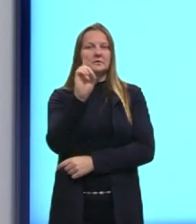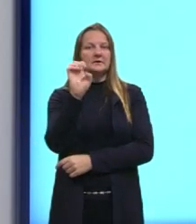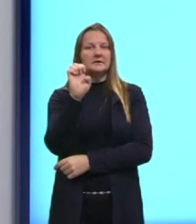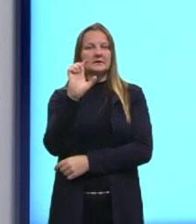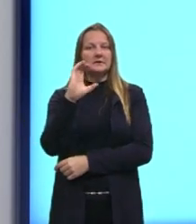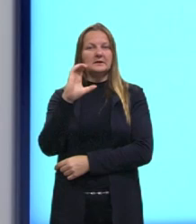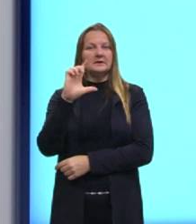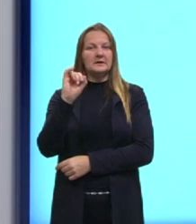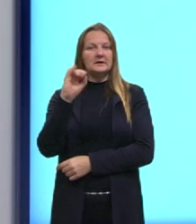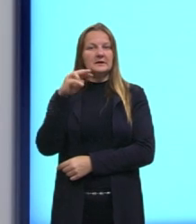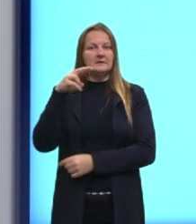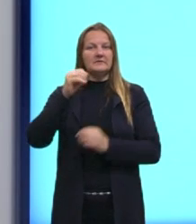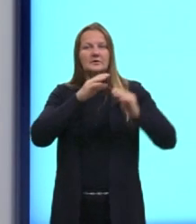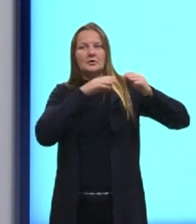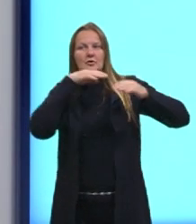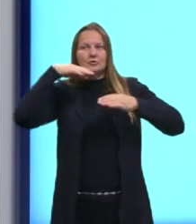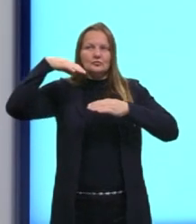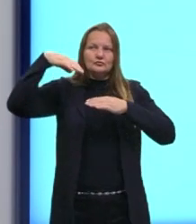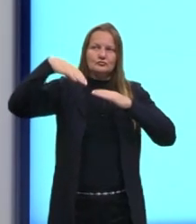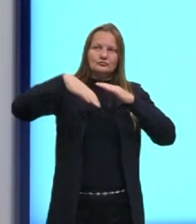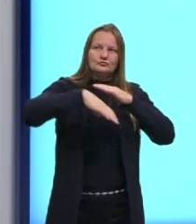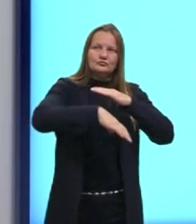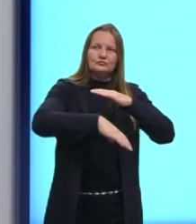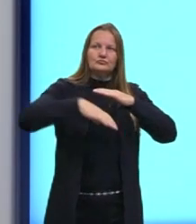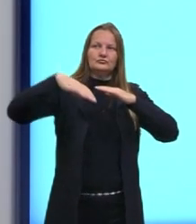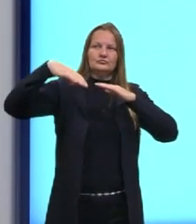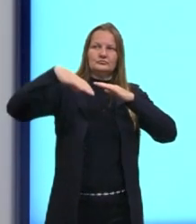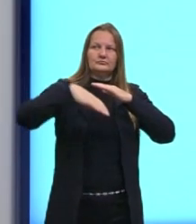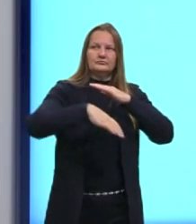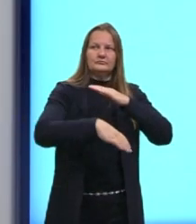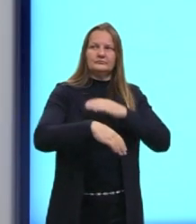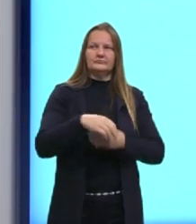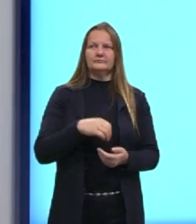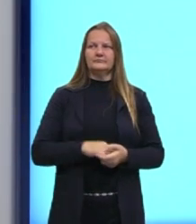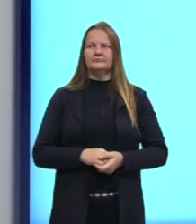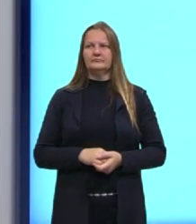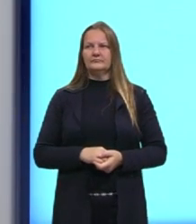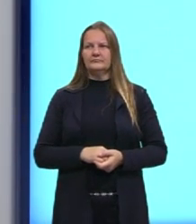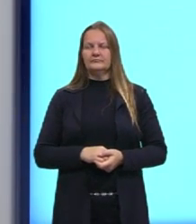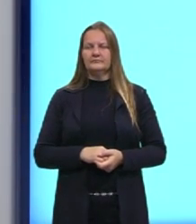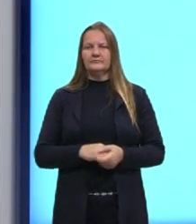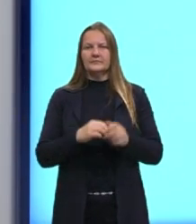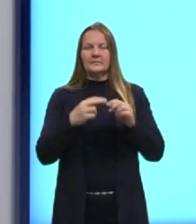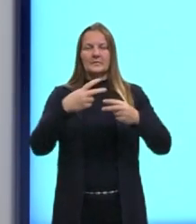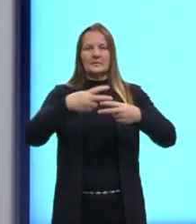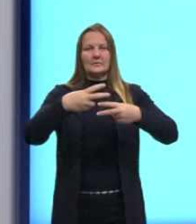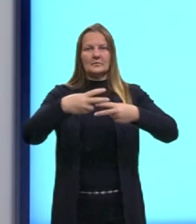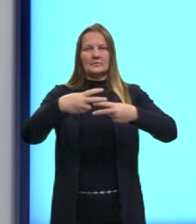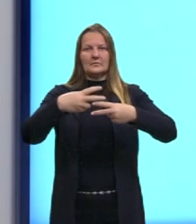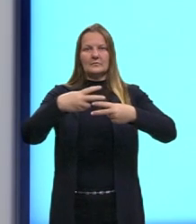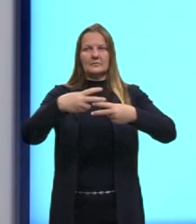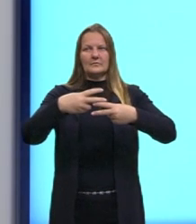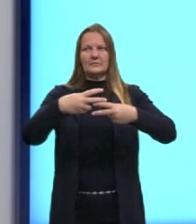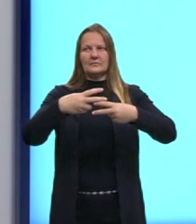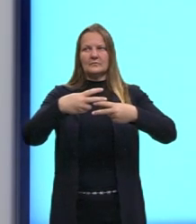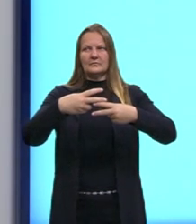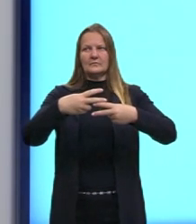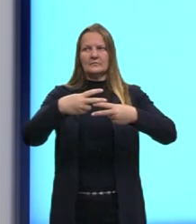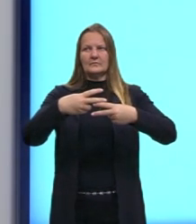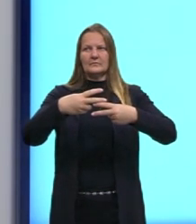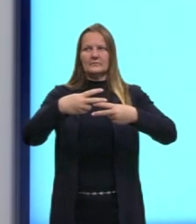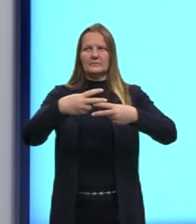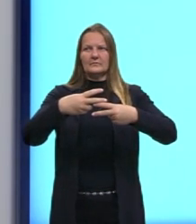reta. Nós representamos por M, nós vimos na aula passada, né? O coeficiente angular M. E ele também